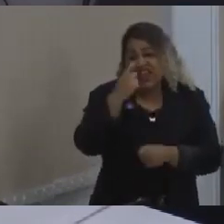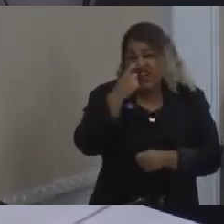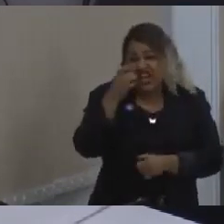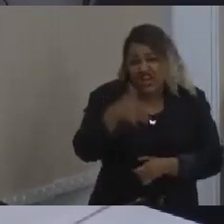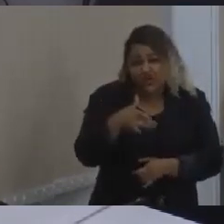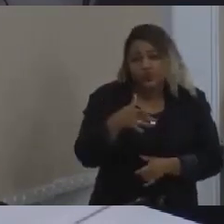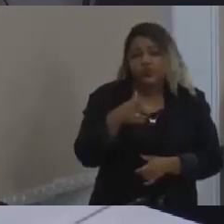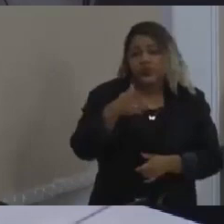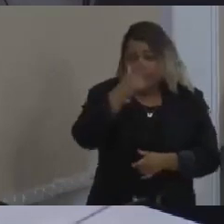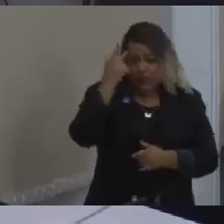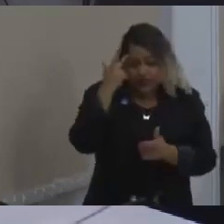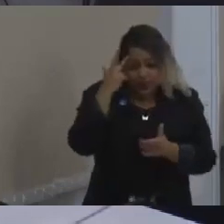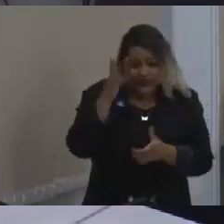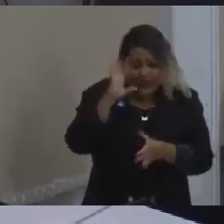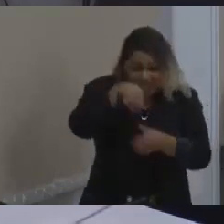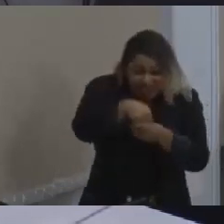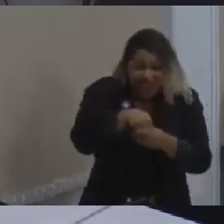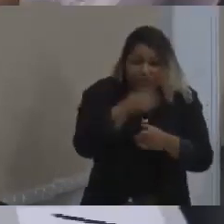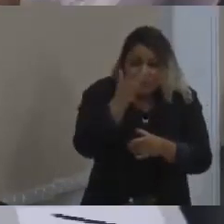Obrigado, vereador.